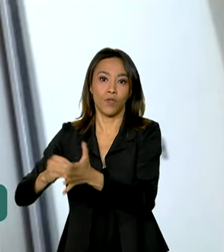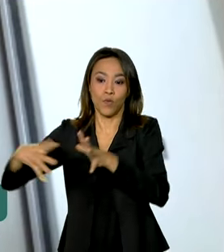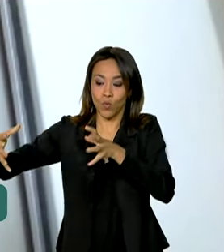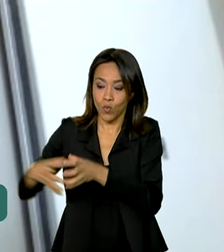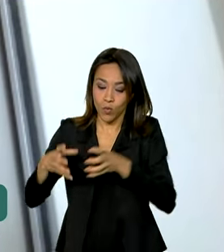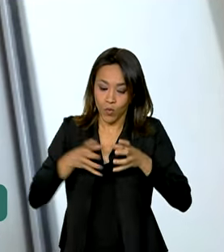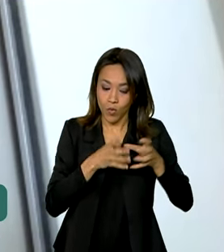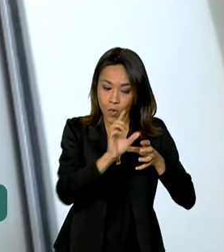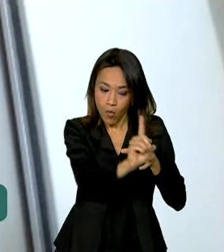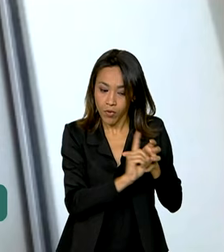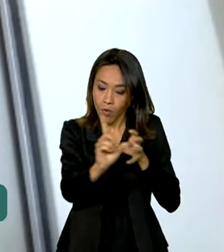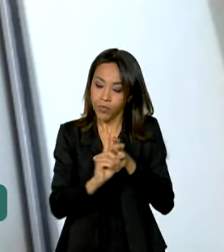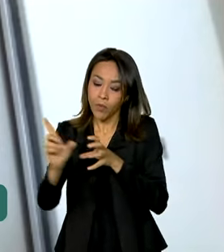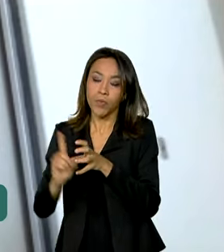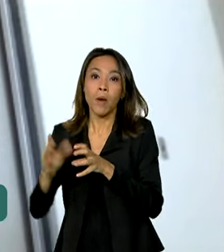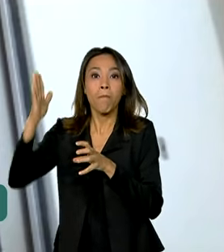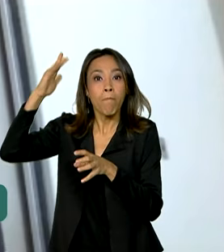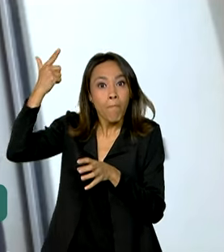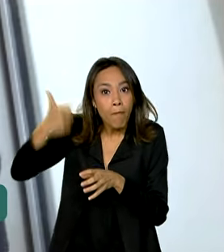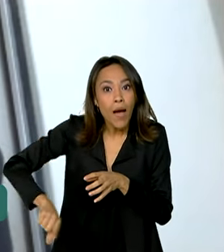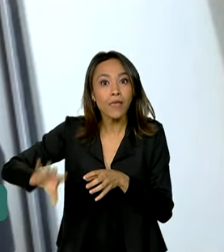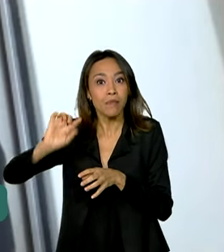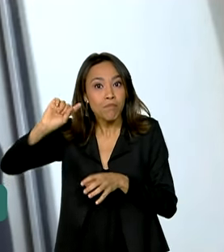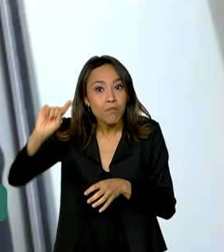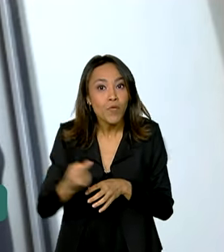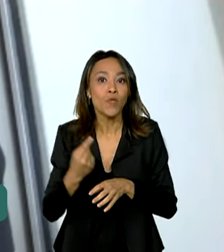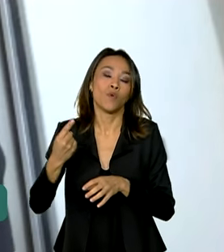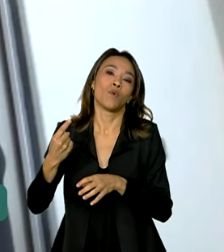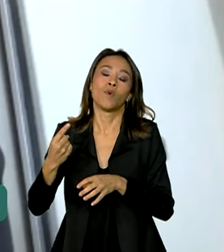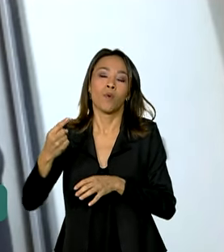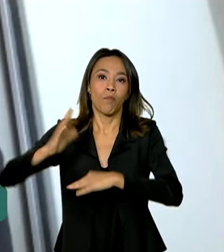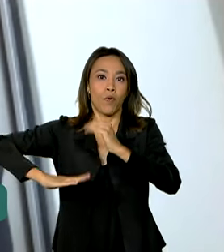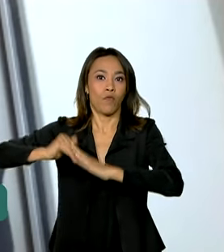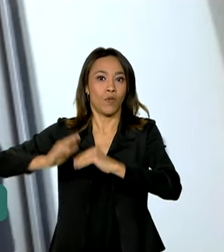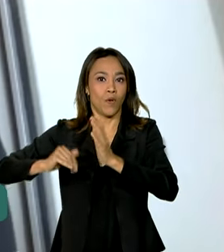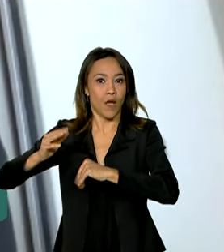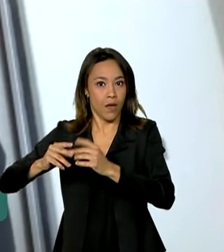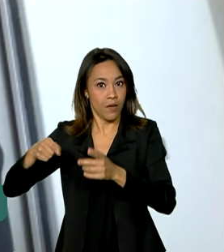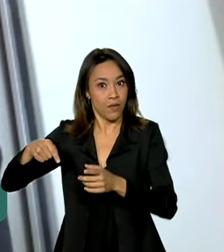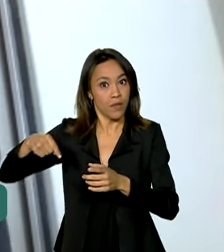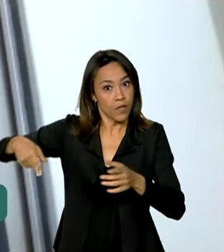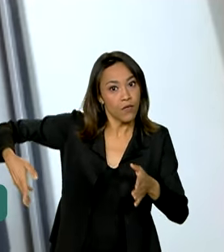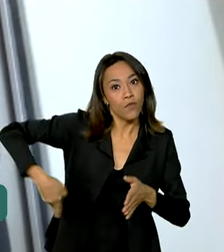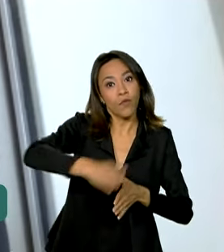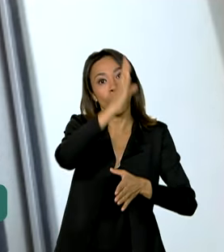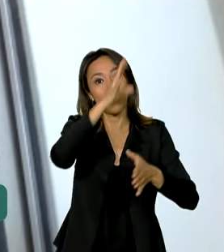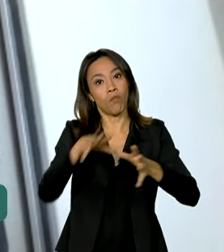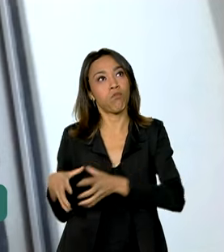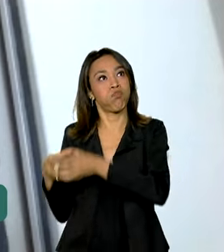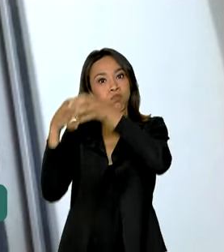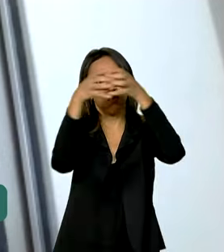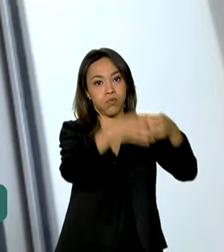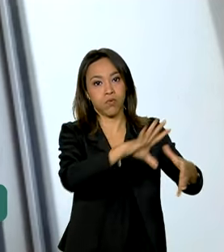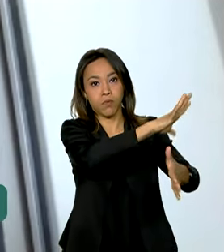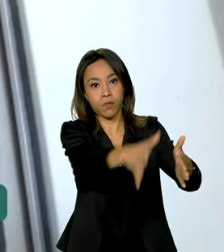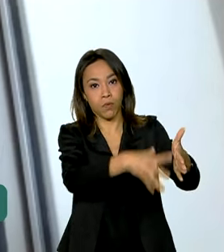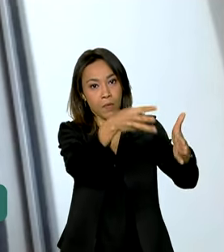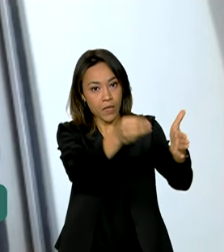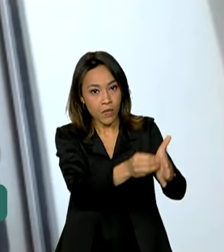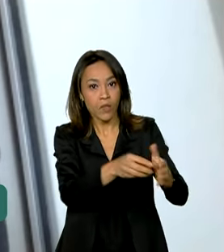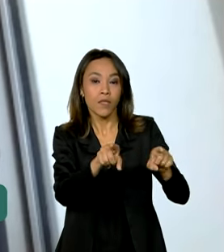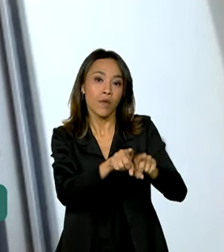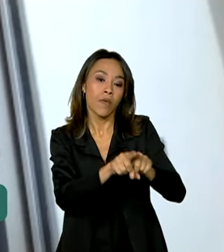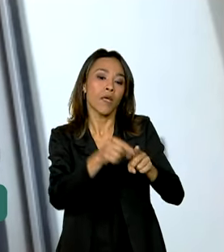mais mil profissionais em que houve uma expansão do programa para a região da Amazônia Legal e no segundo semestre de 2023 houve uma